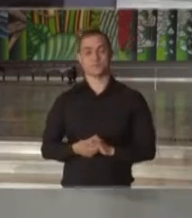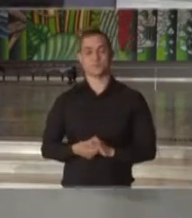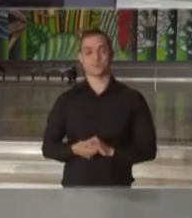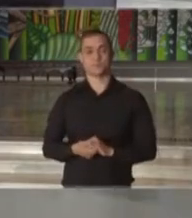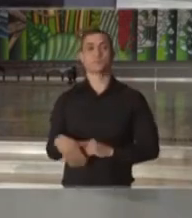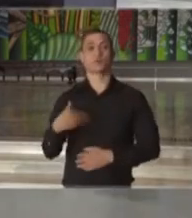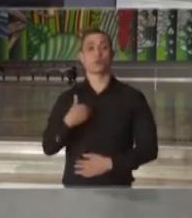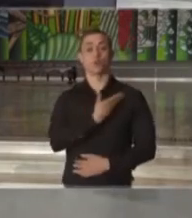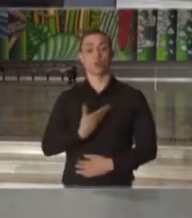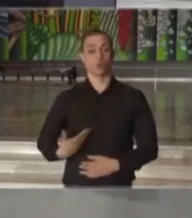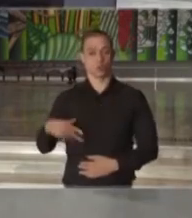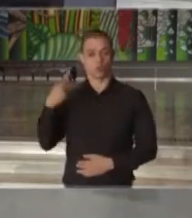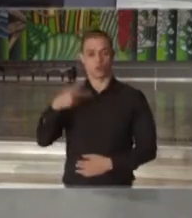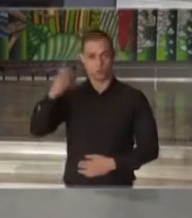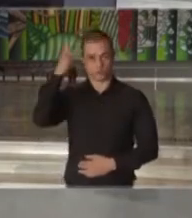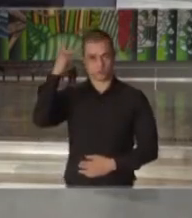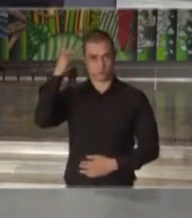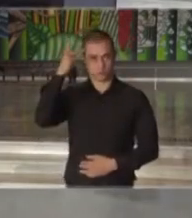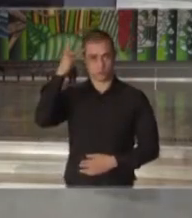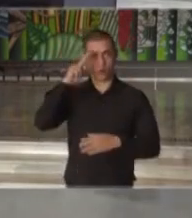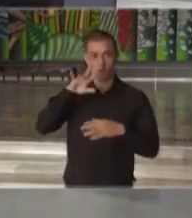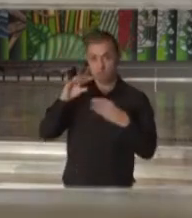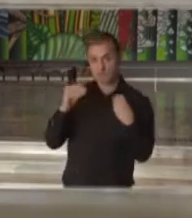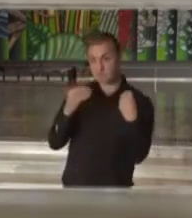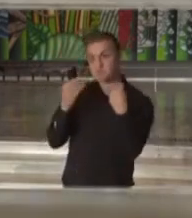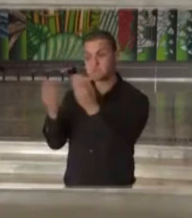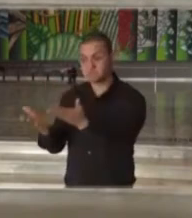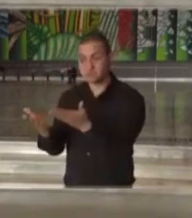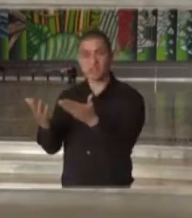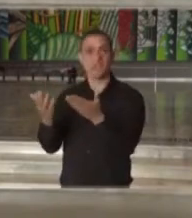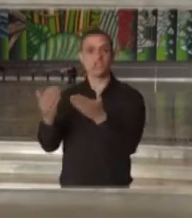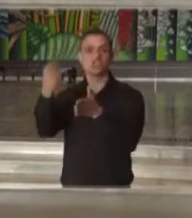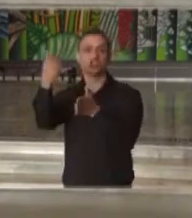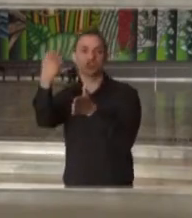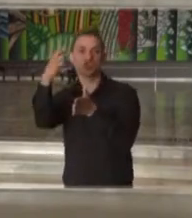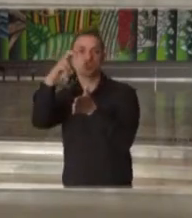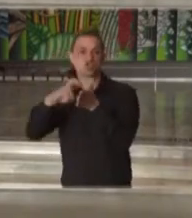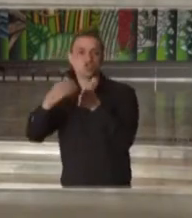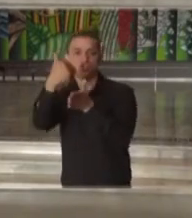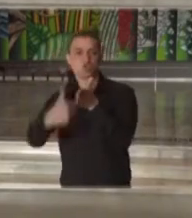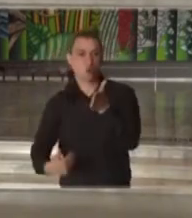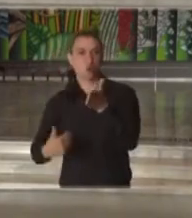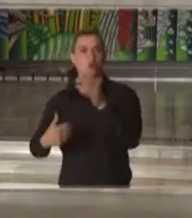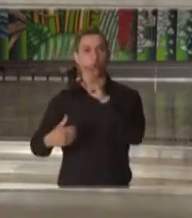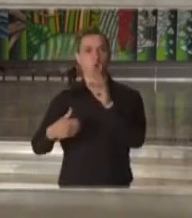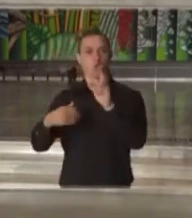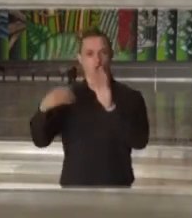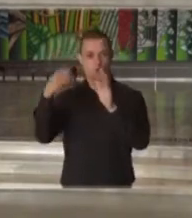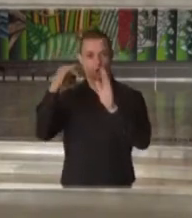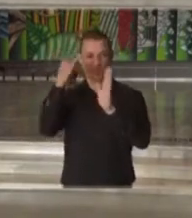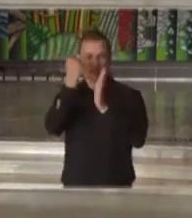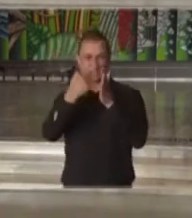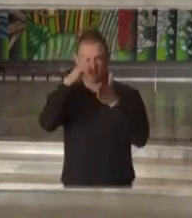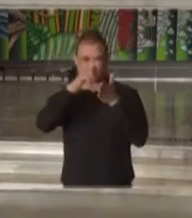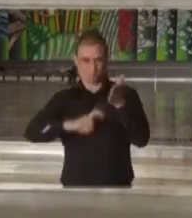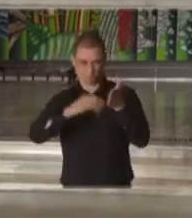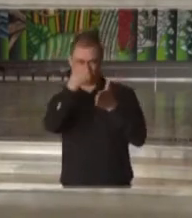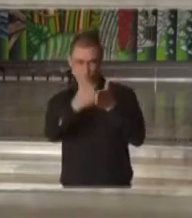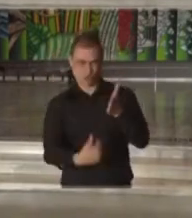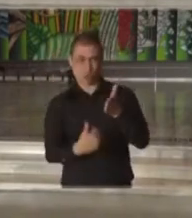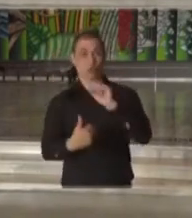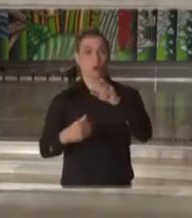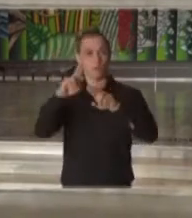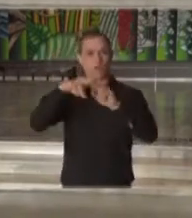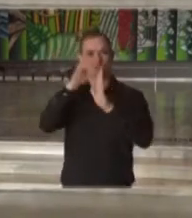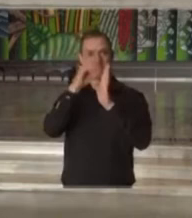O governo de São Paulo concederá algum tipo de isenção ou parcelamento de tributos para empresários em função do